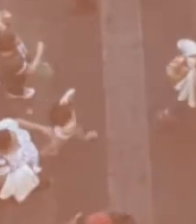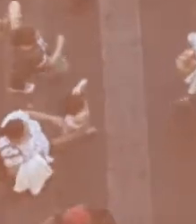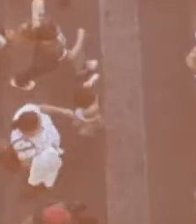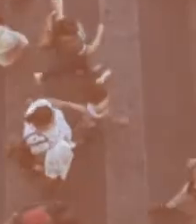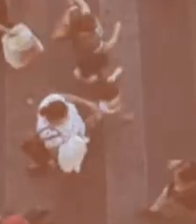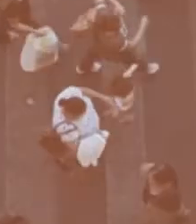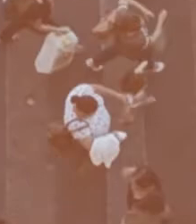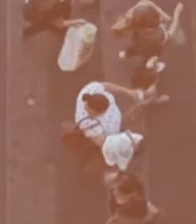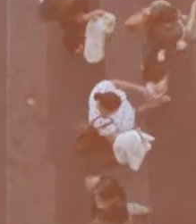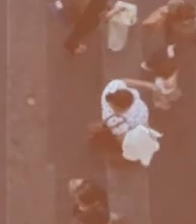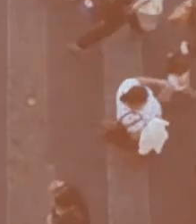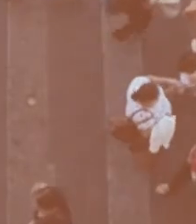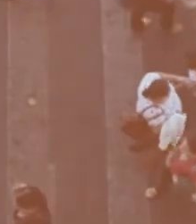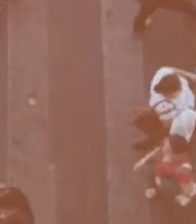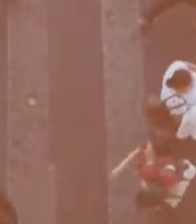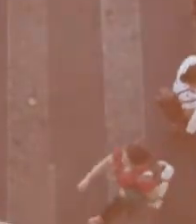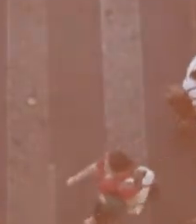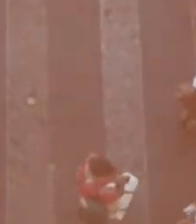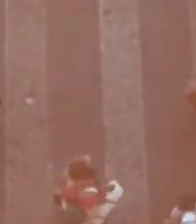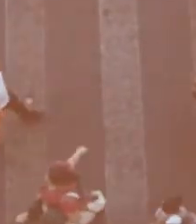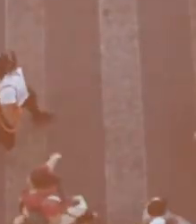Coelho Transcrição Legendas Coelho e